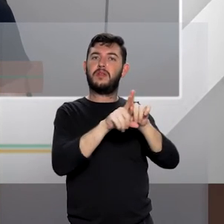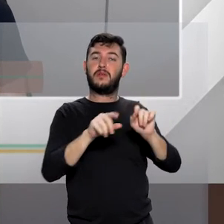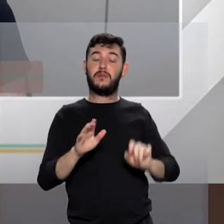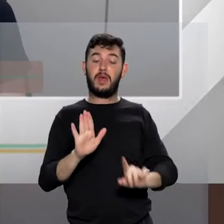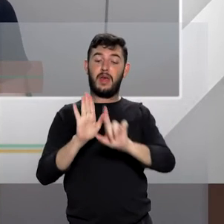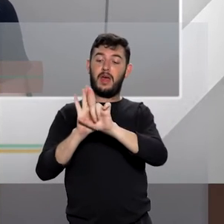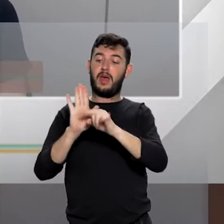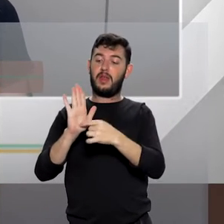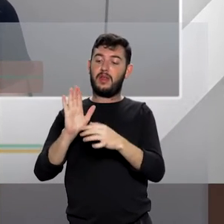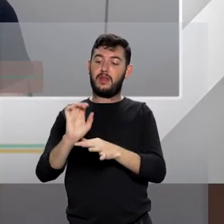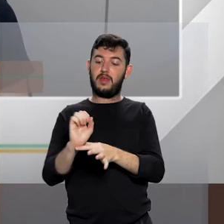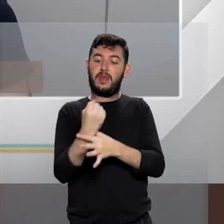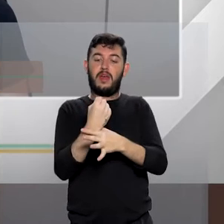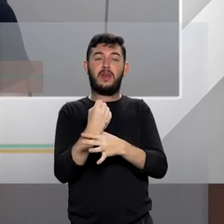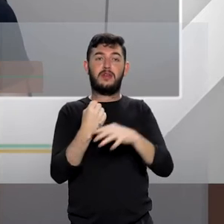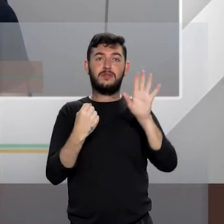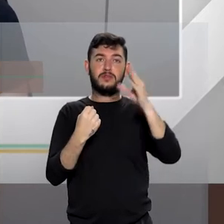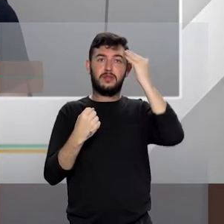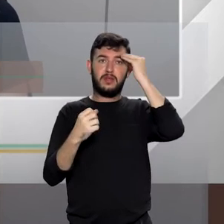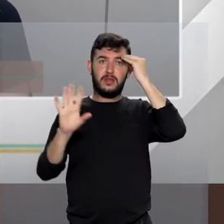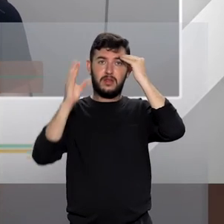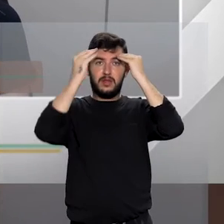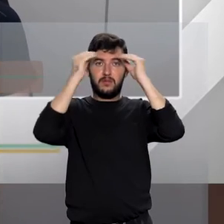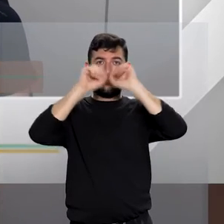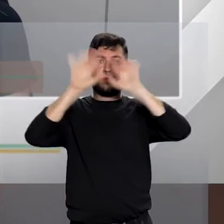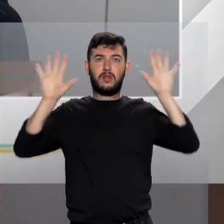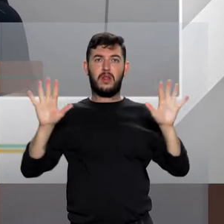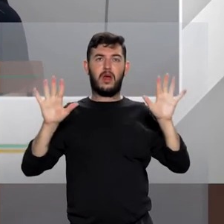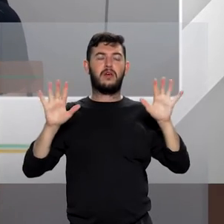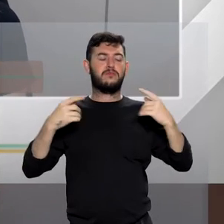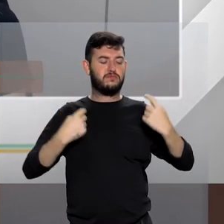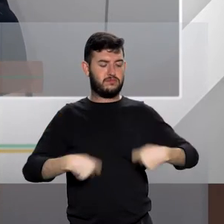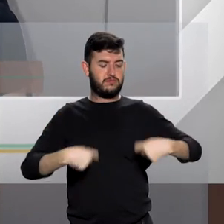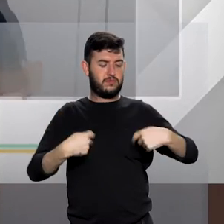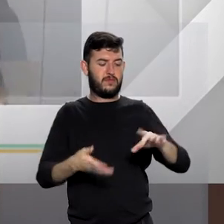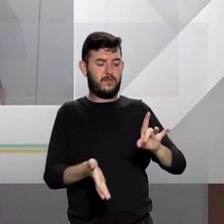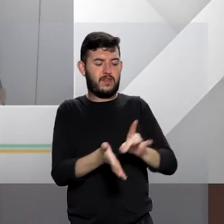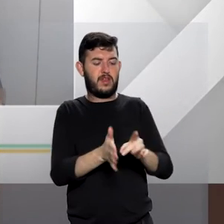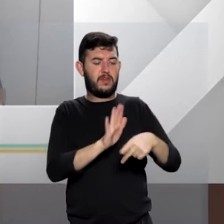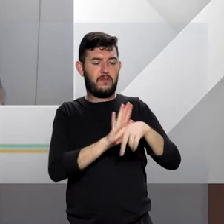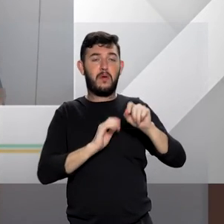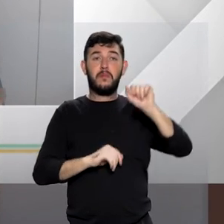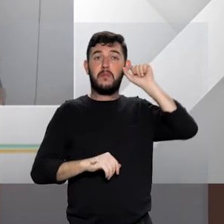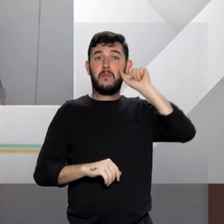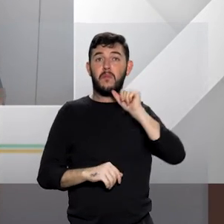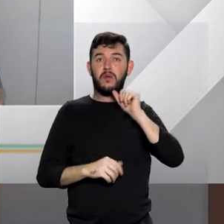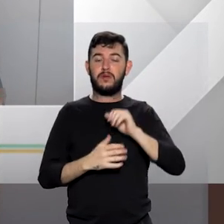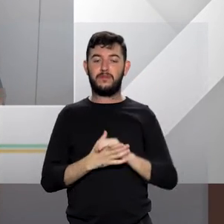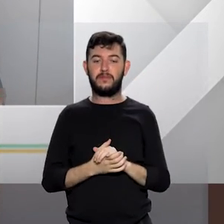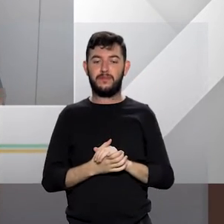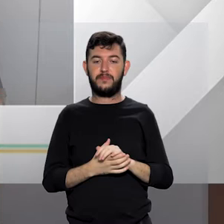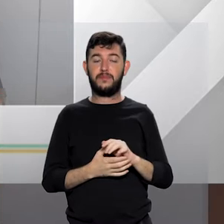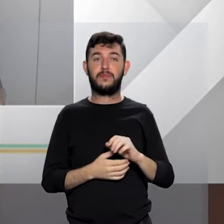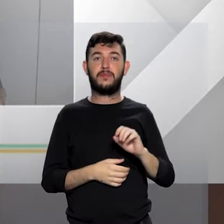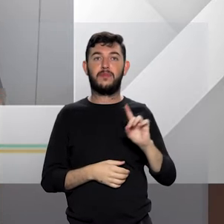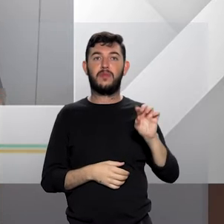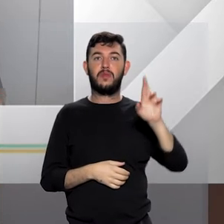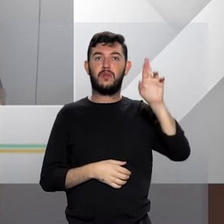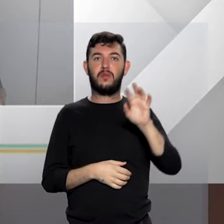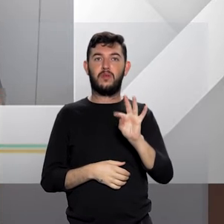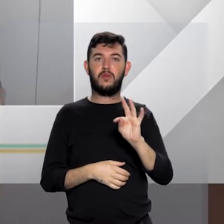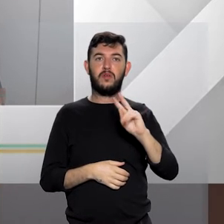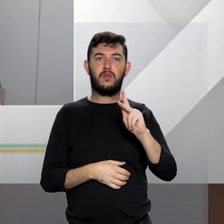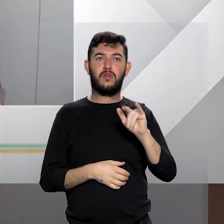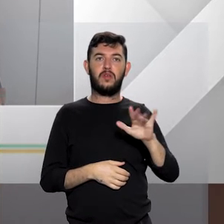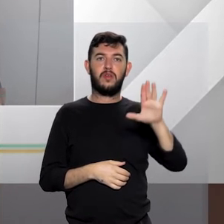sentido mesmo de compreender as necessidades reais desse feminino. Doutor Tiago Perobon, a doutora